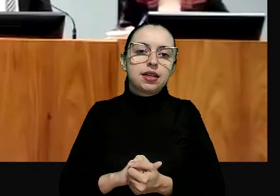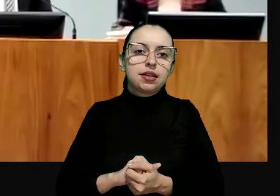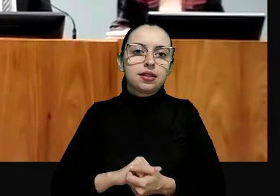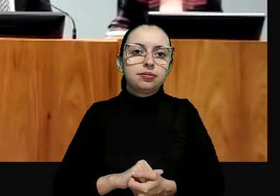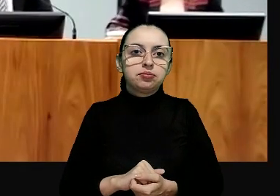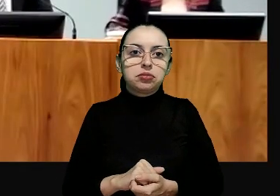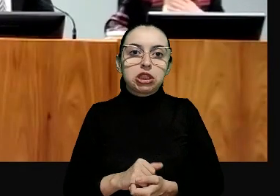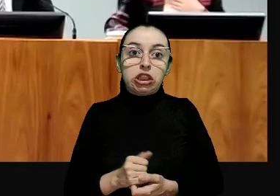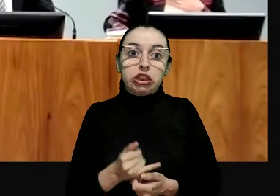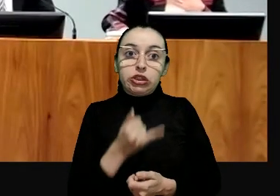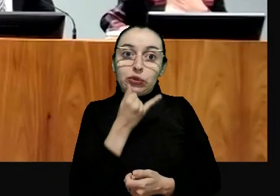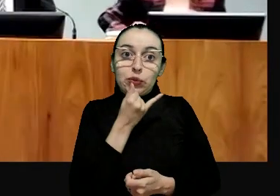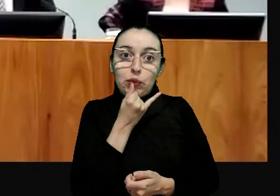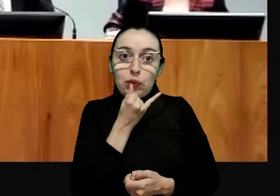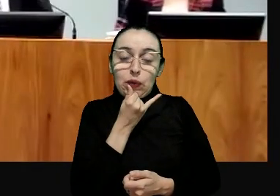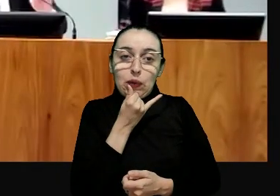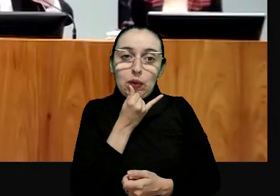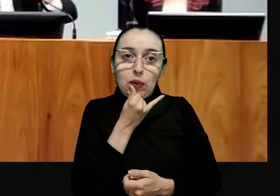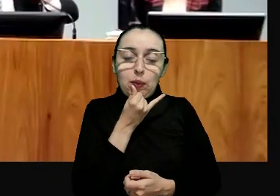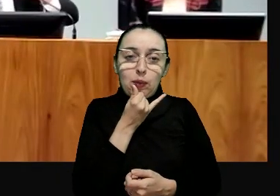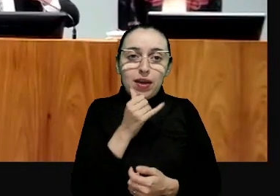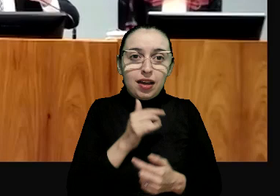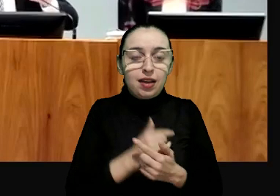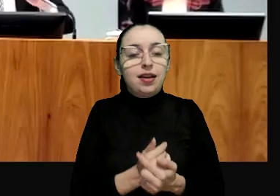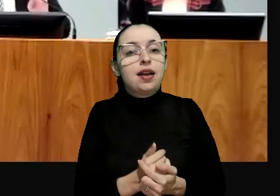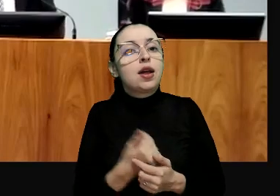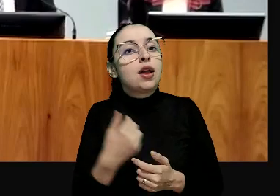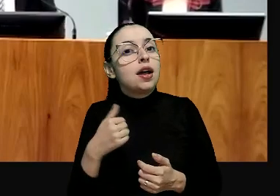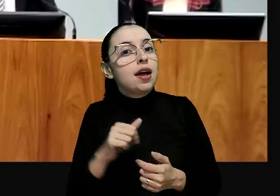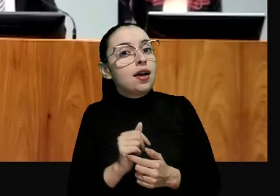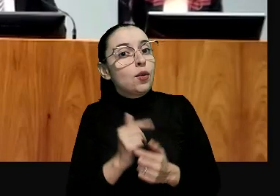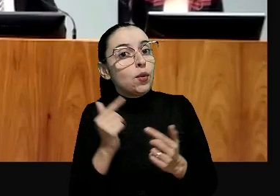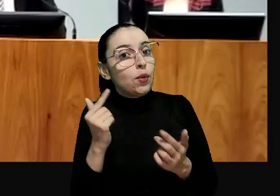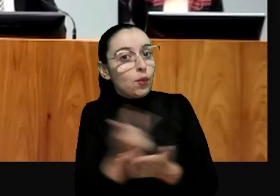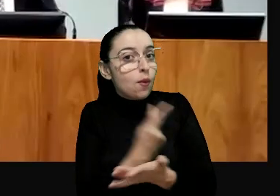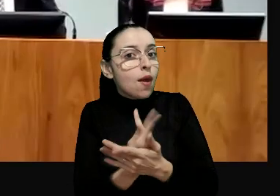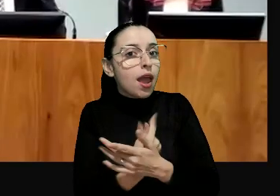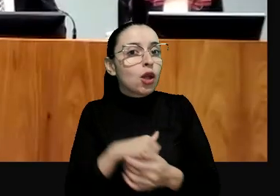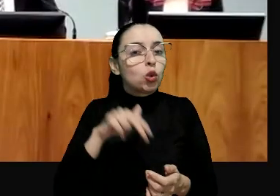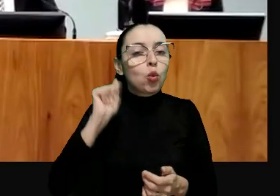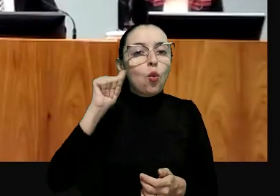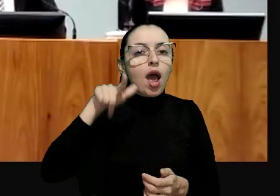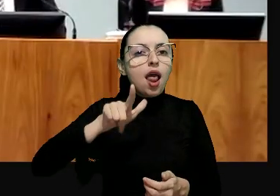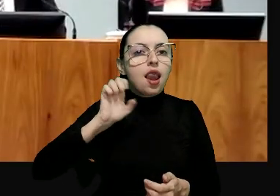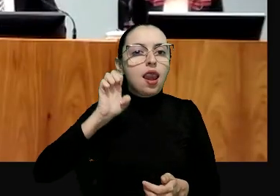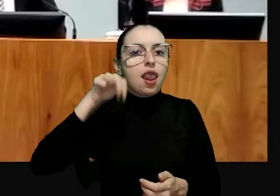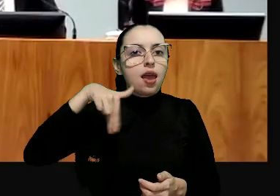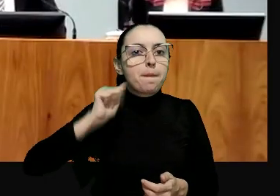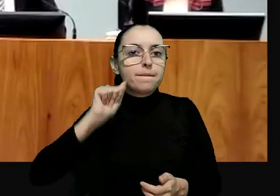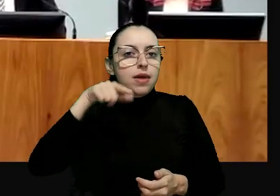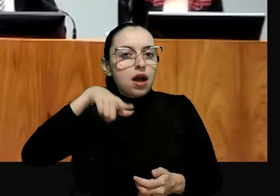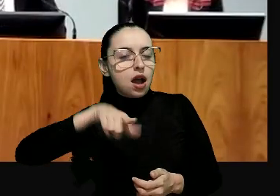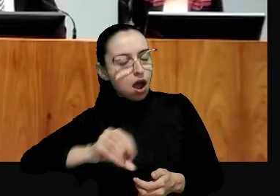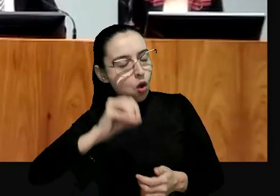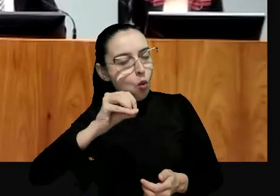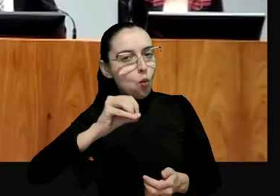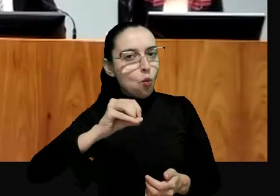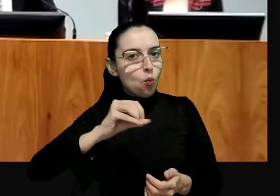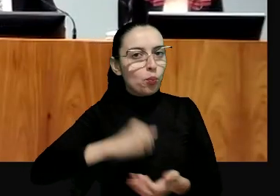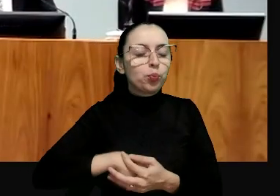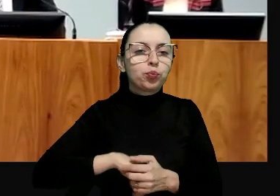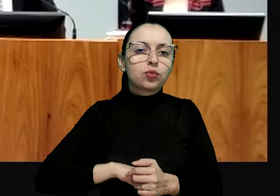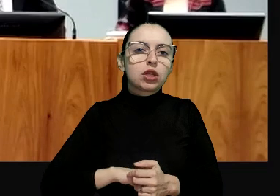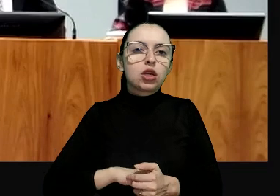minha pronúncia rocambolesca alemão é diretor do Instituto Max Planck de Direito Público